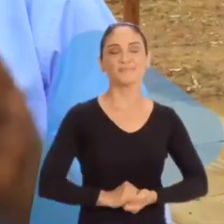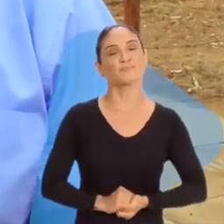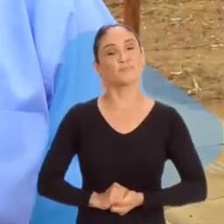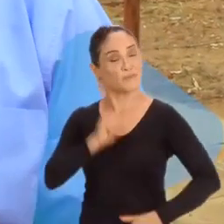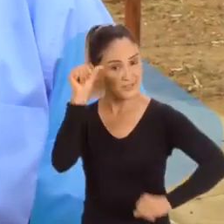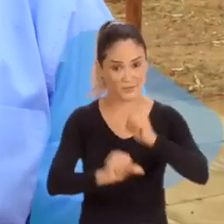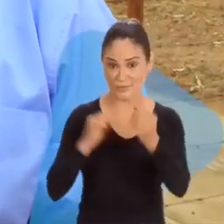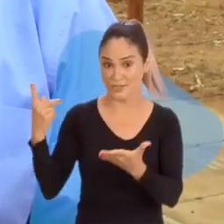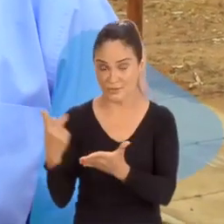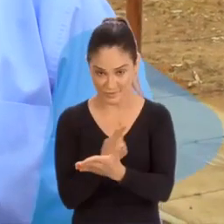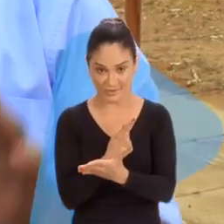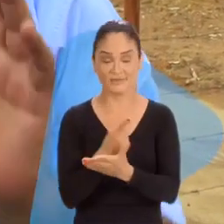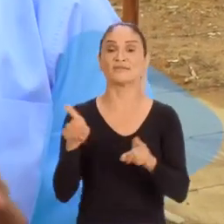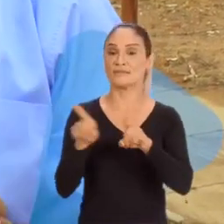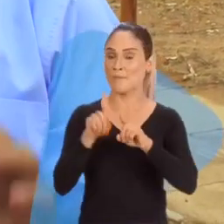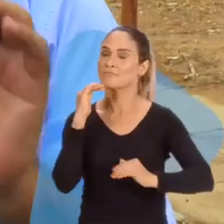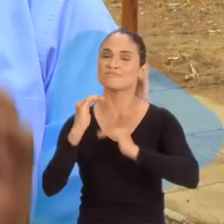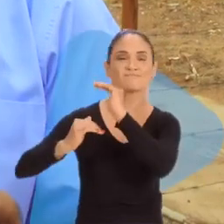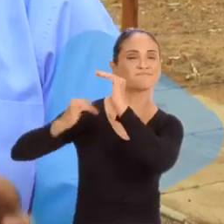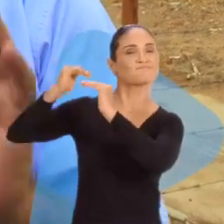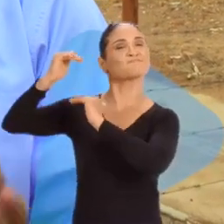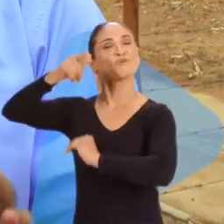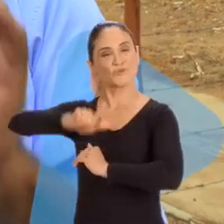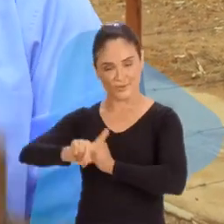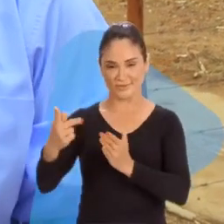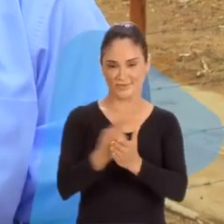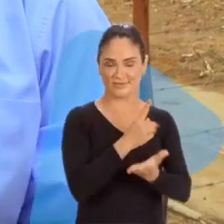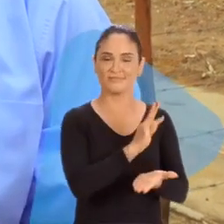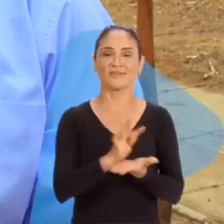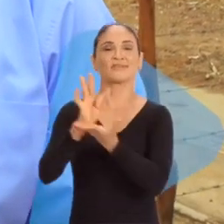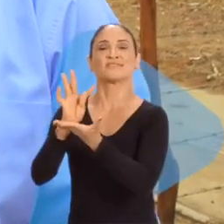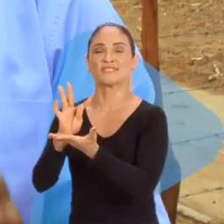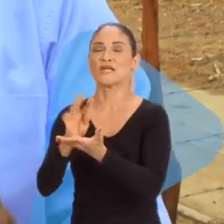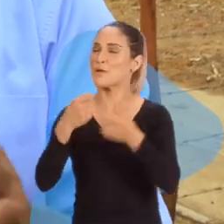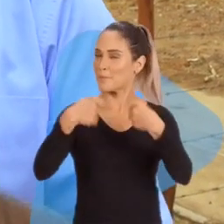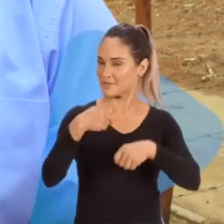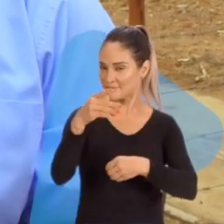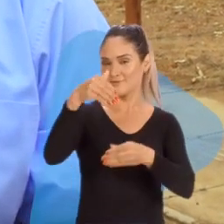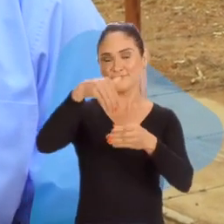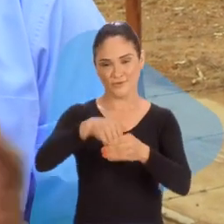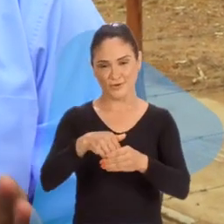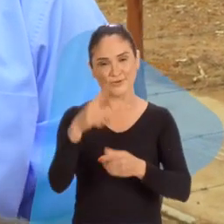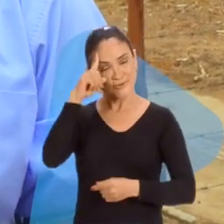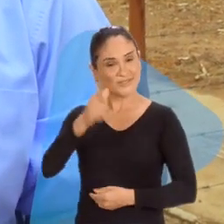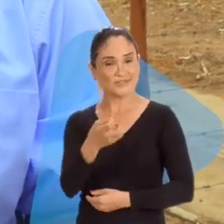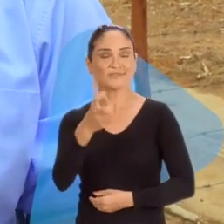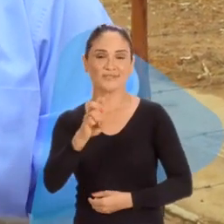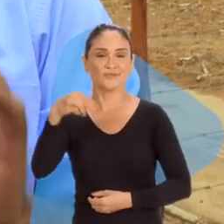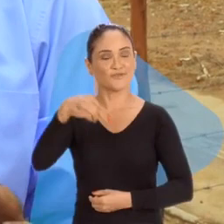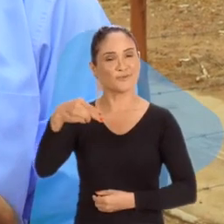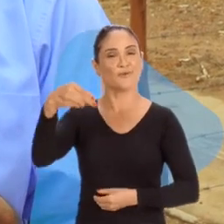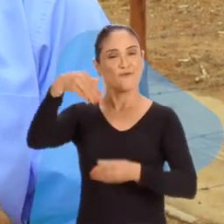Para que essas mudanças ocorram, para que o progresso continue a acontecer na cidade de Terezinha, eu preciso do seu voto. Dia 15 de